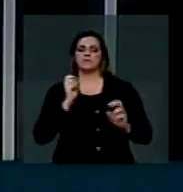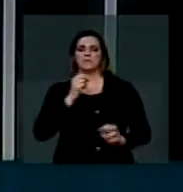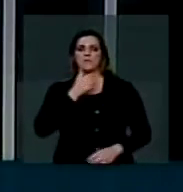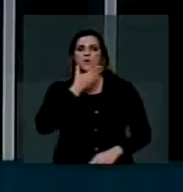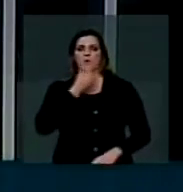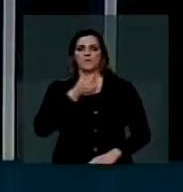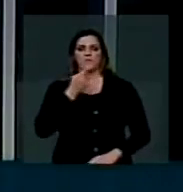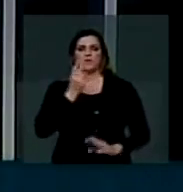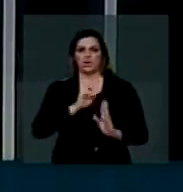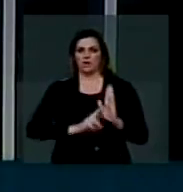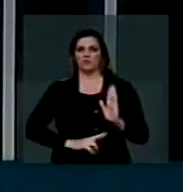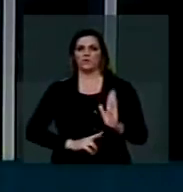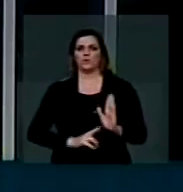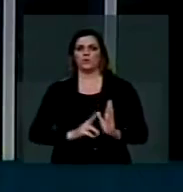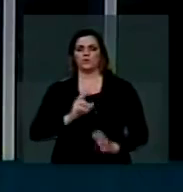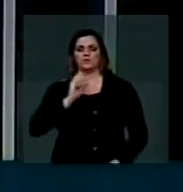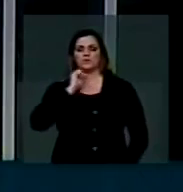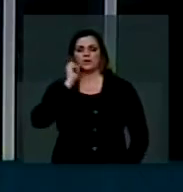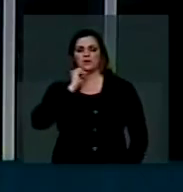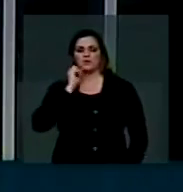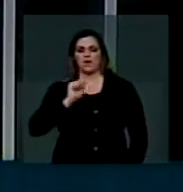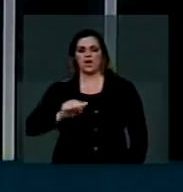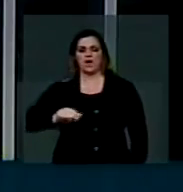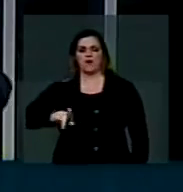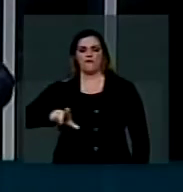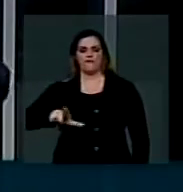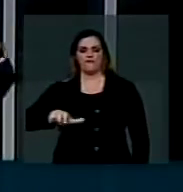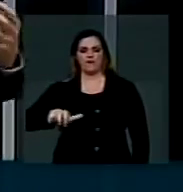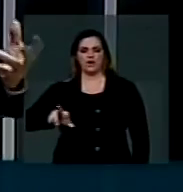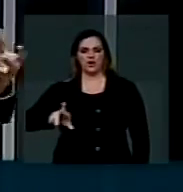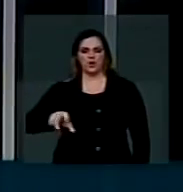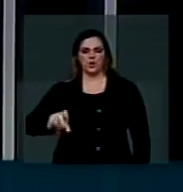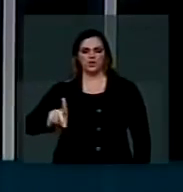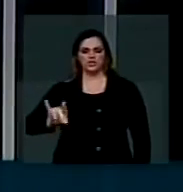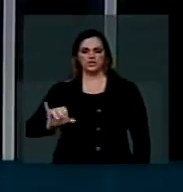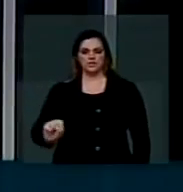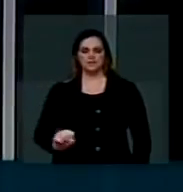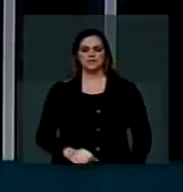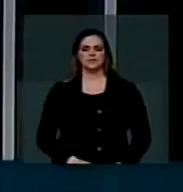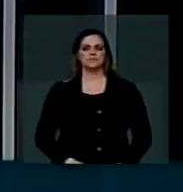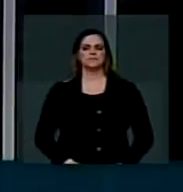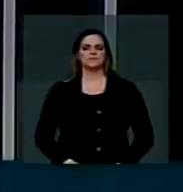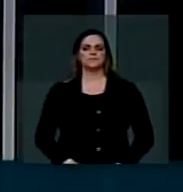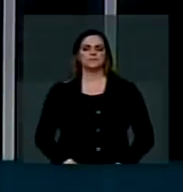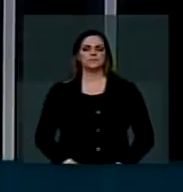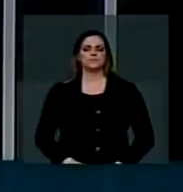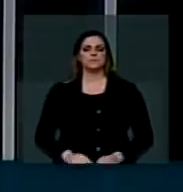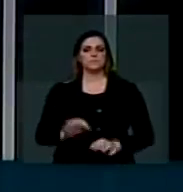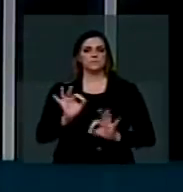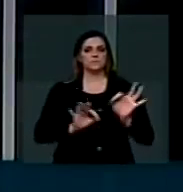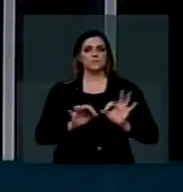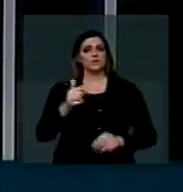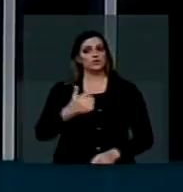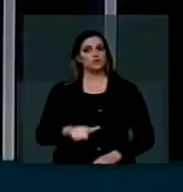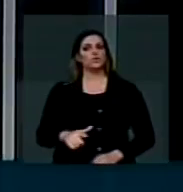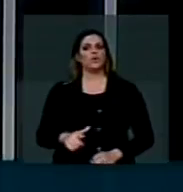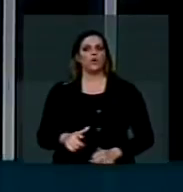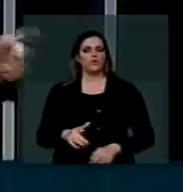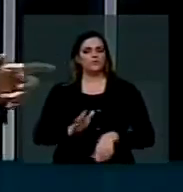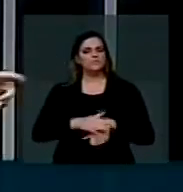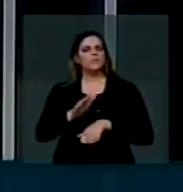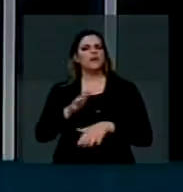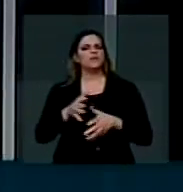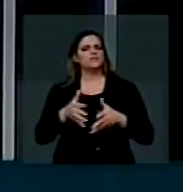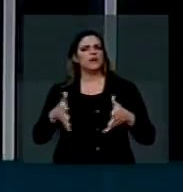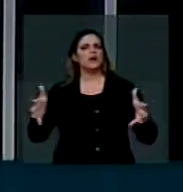relator, senador Álvaro Dias, restabelecendo essa amplitude de ação. E